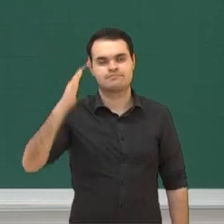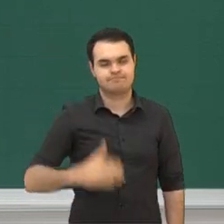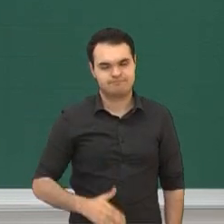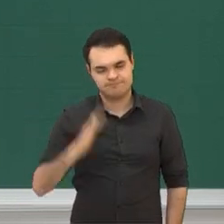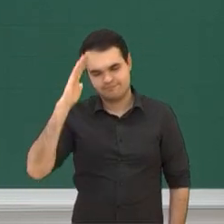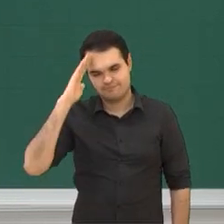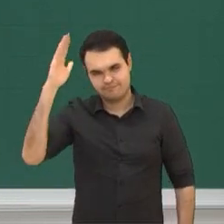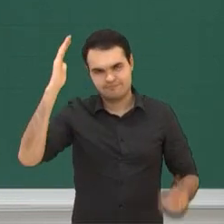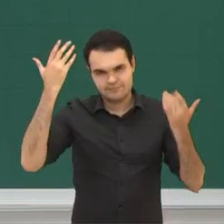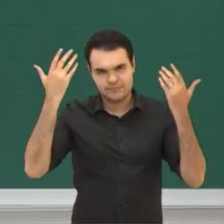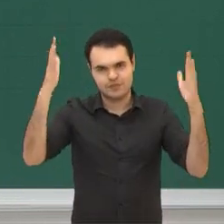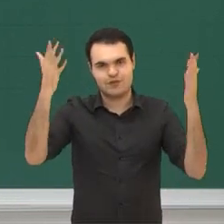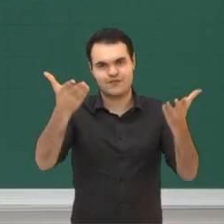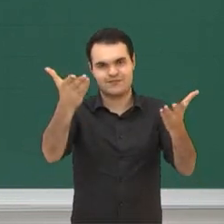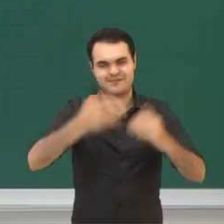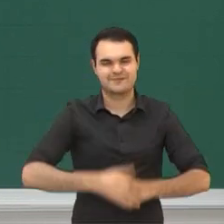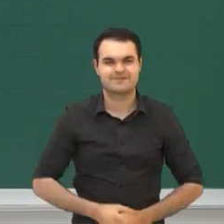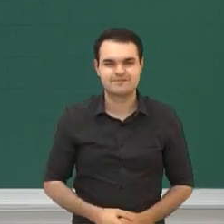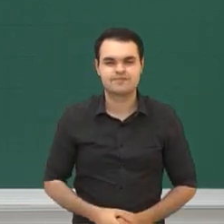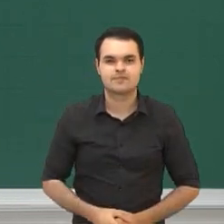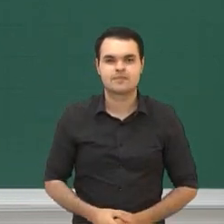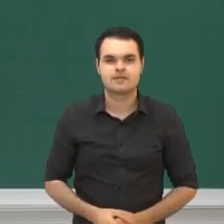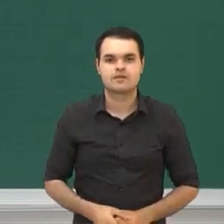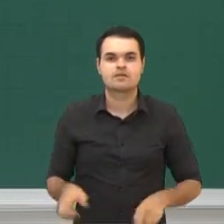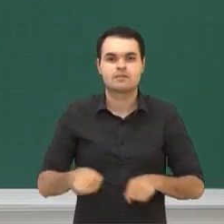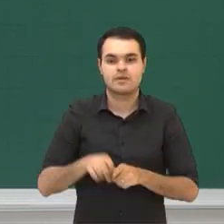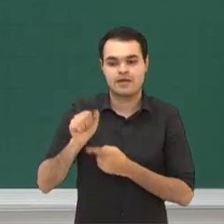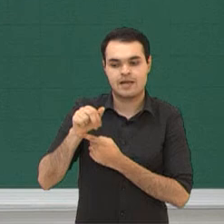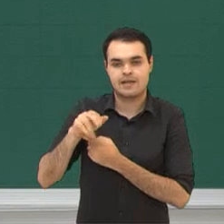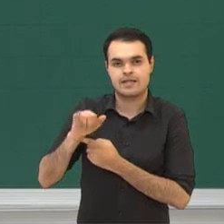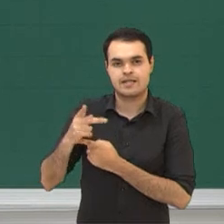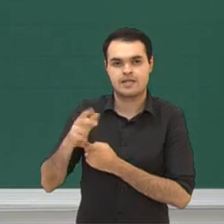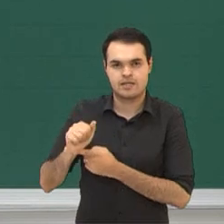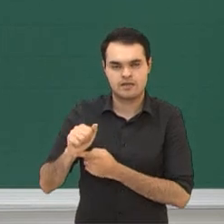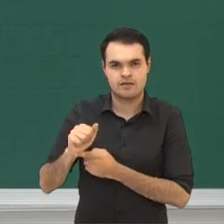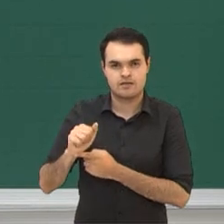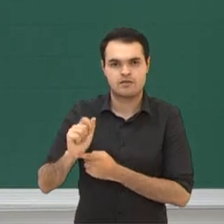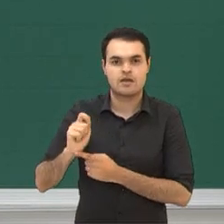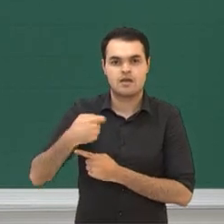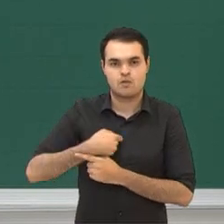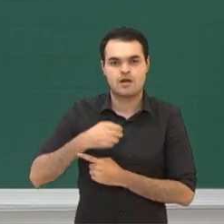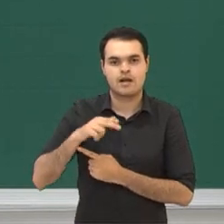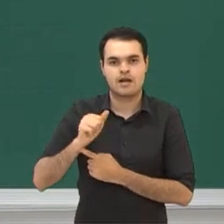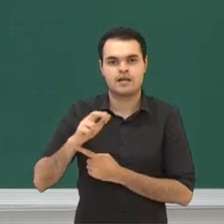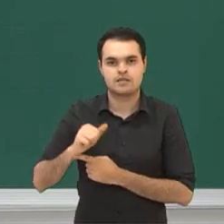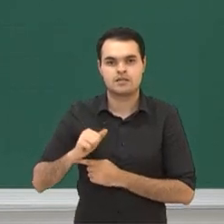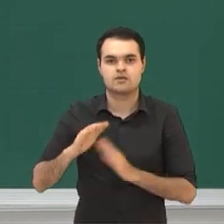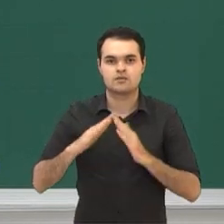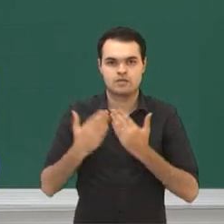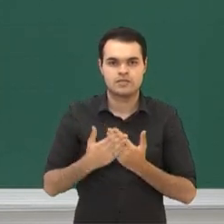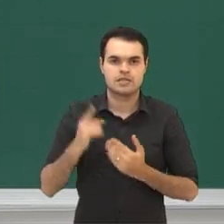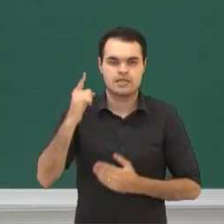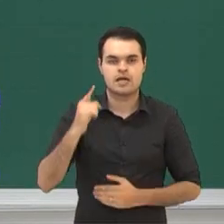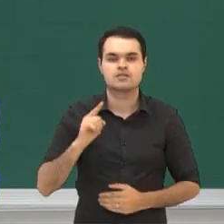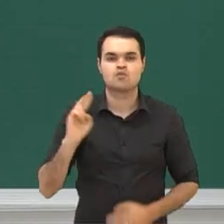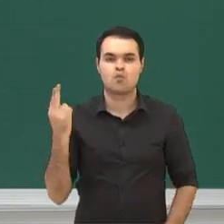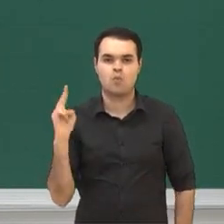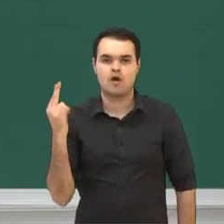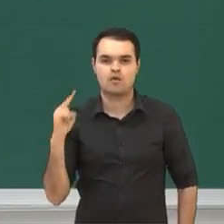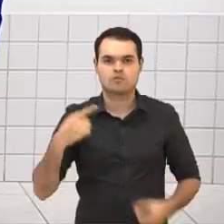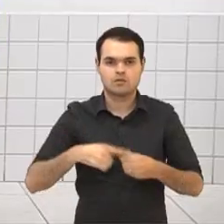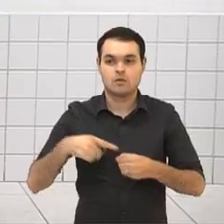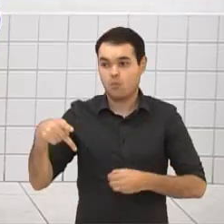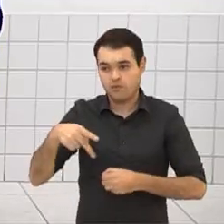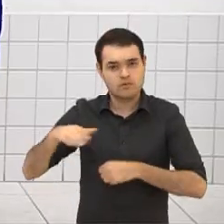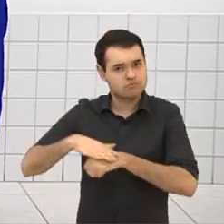Thiago, um salve pra vocês também. Salve. E a Aninha. Oi, sou Ana Flávia, do Colégio Monteiro Lobato, de Umarama. O professor explica